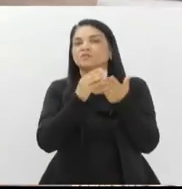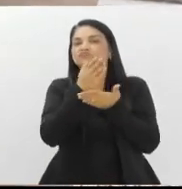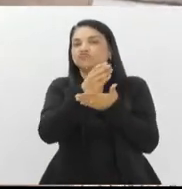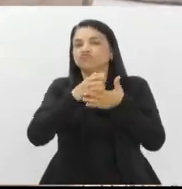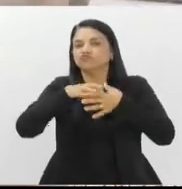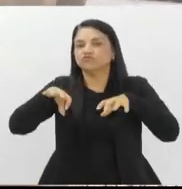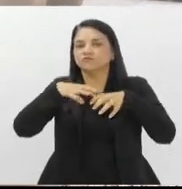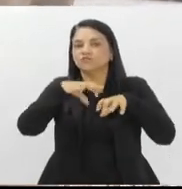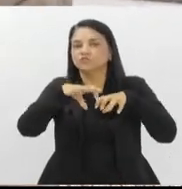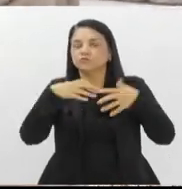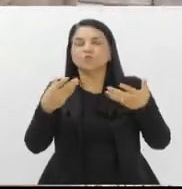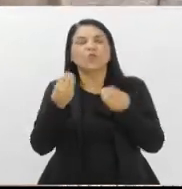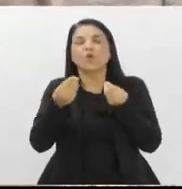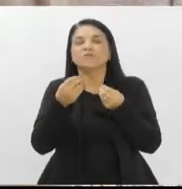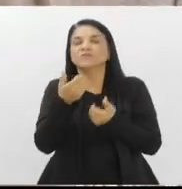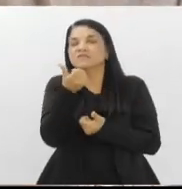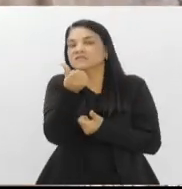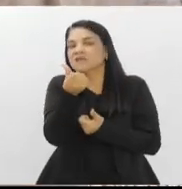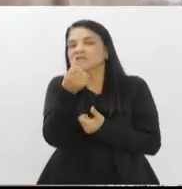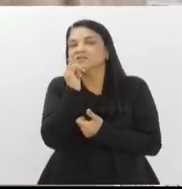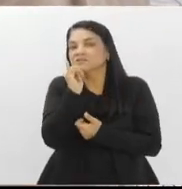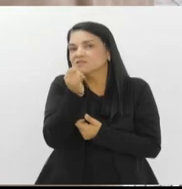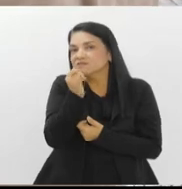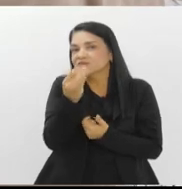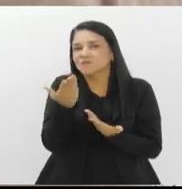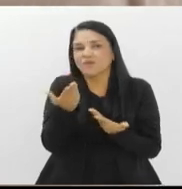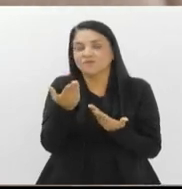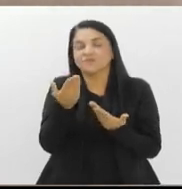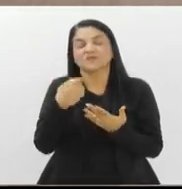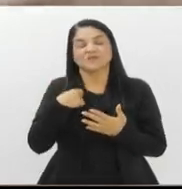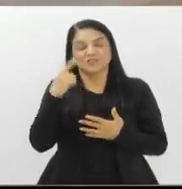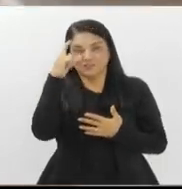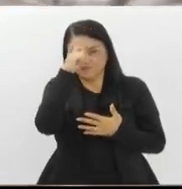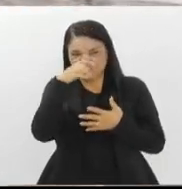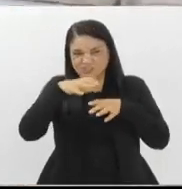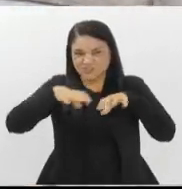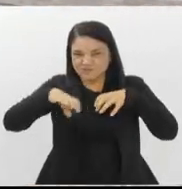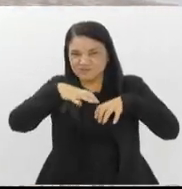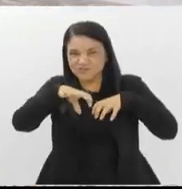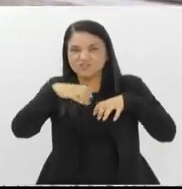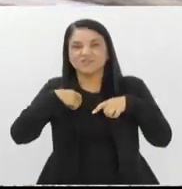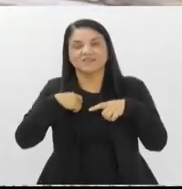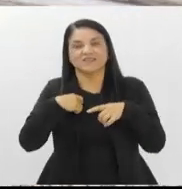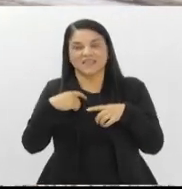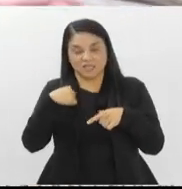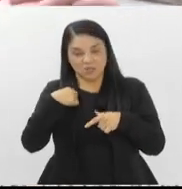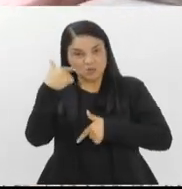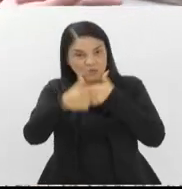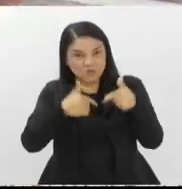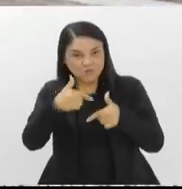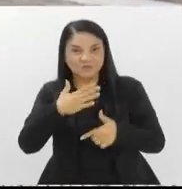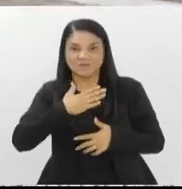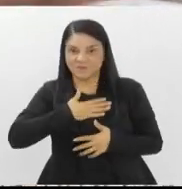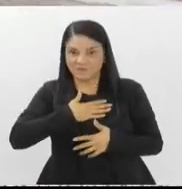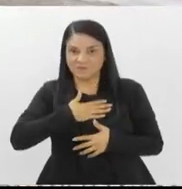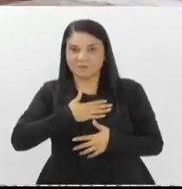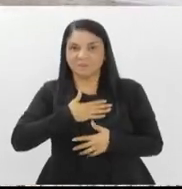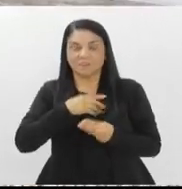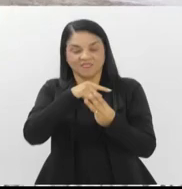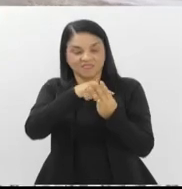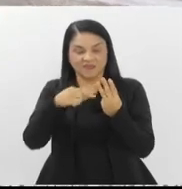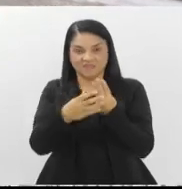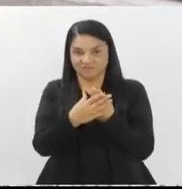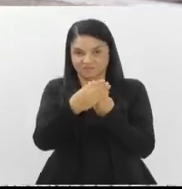conta nesses três capítulos? Dividir é sempre muito difícil. Eu gosto muito de trabalhar com o tripé de três, exatamente,